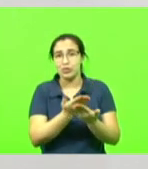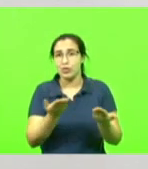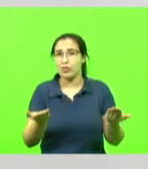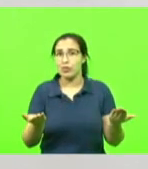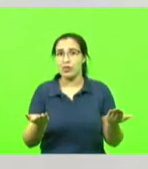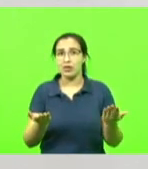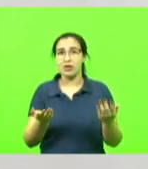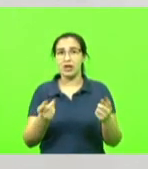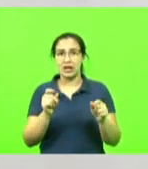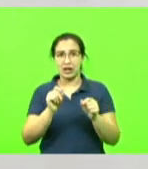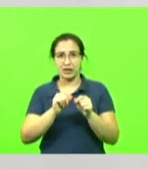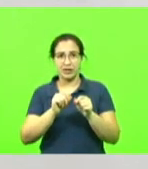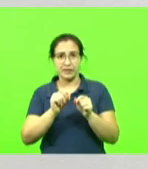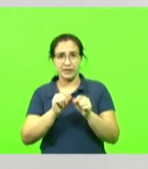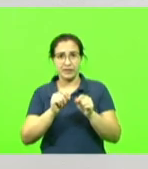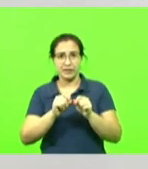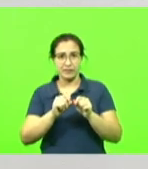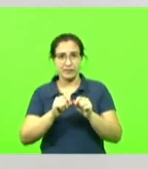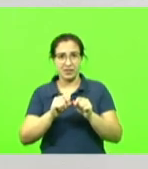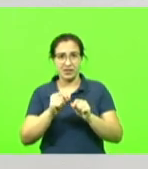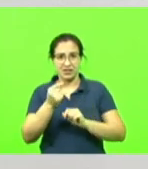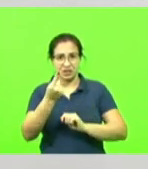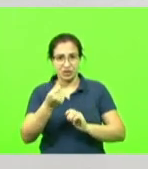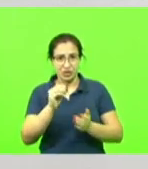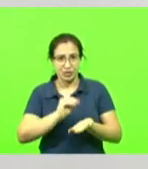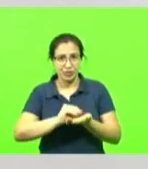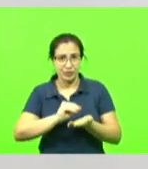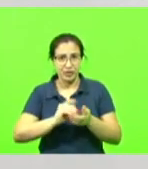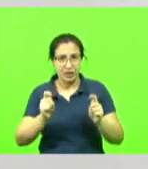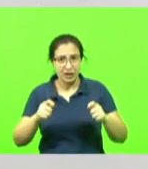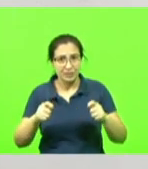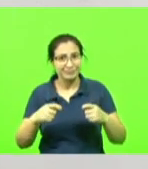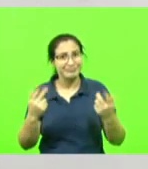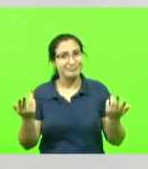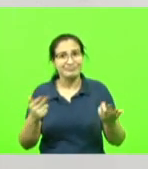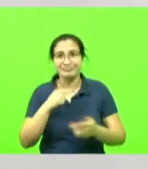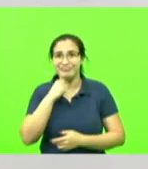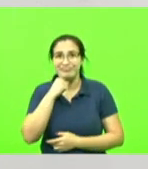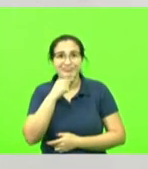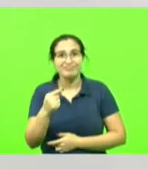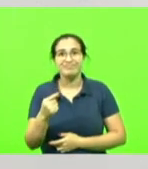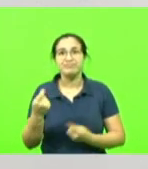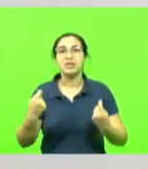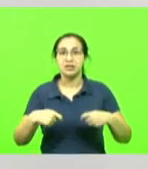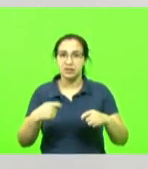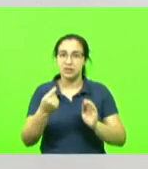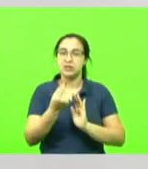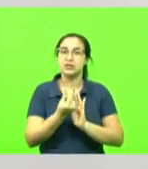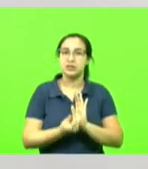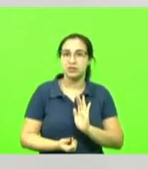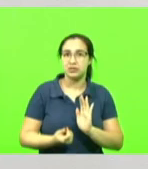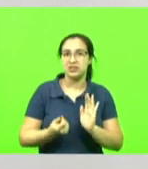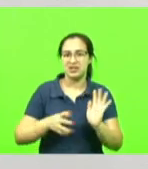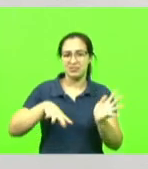sem dinheiro. Por isso, desse cuidado, esse zelo que nós temos que ter e não transformar ele em farra de lacaio